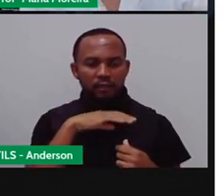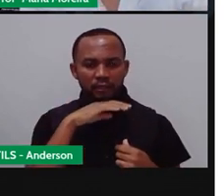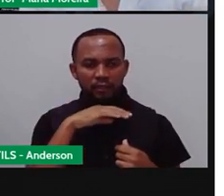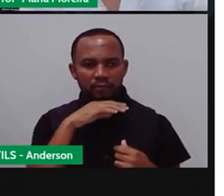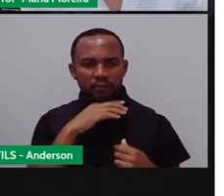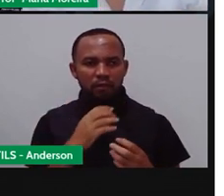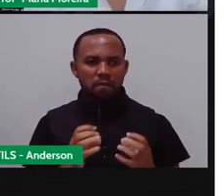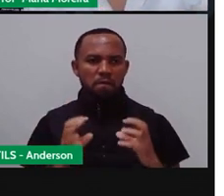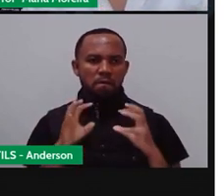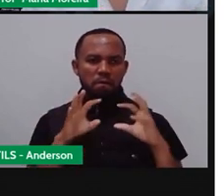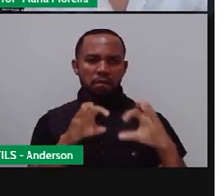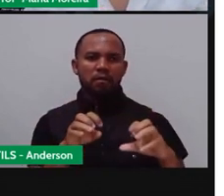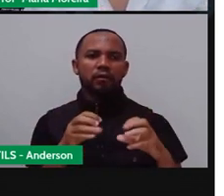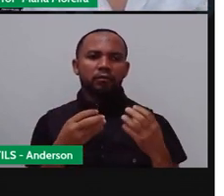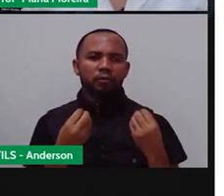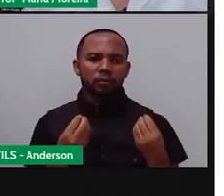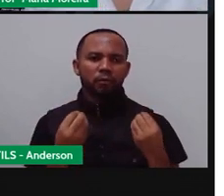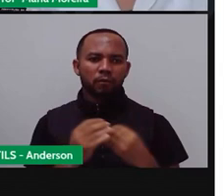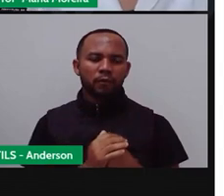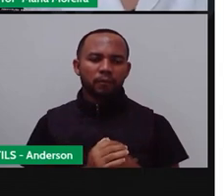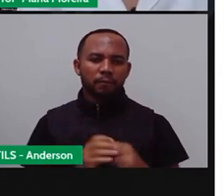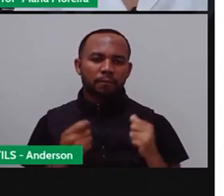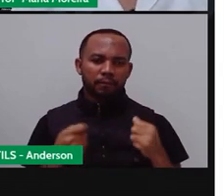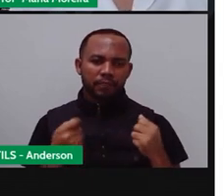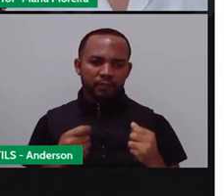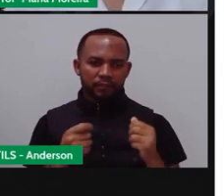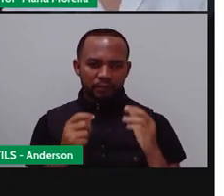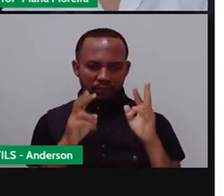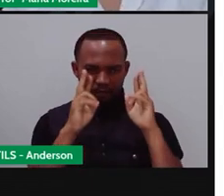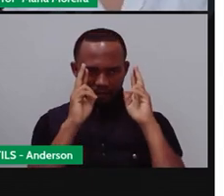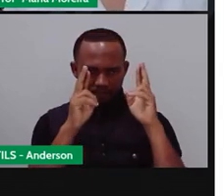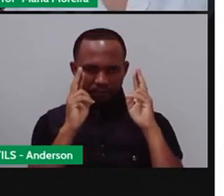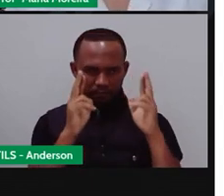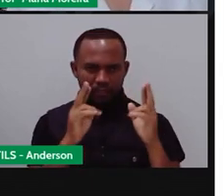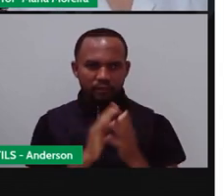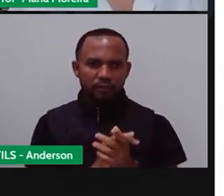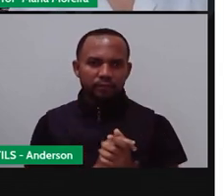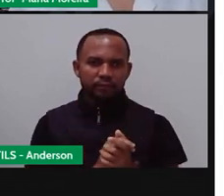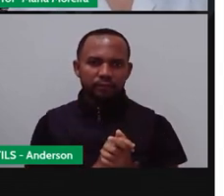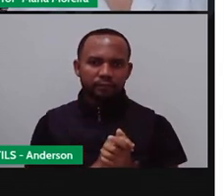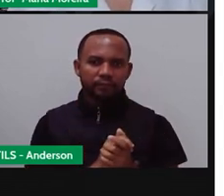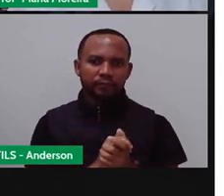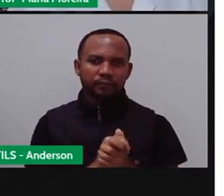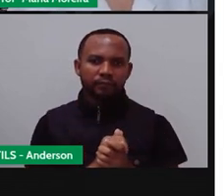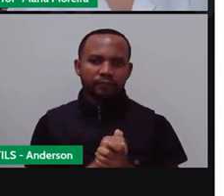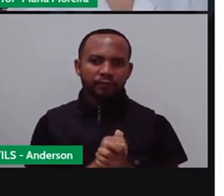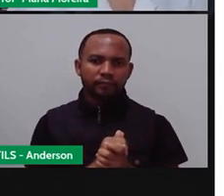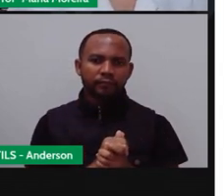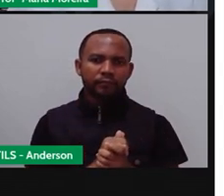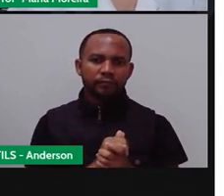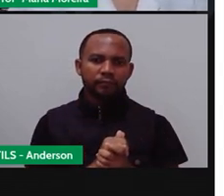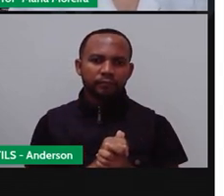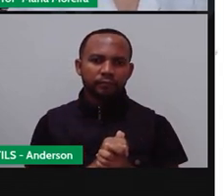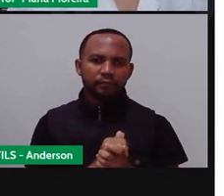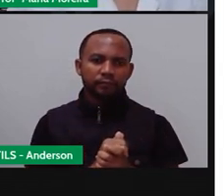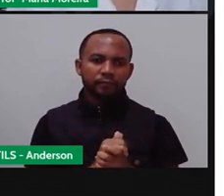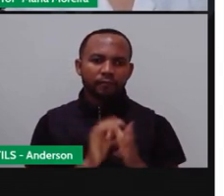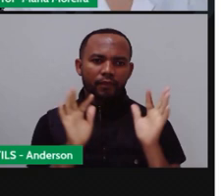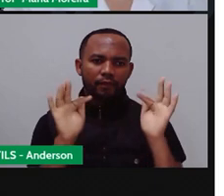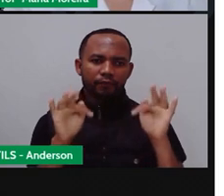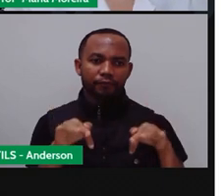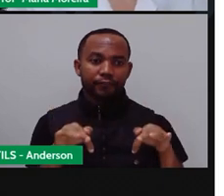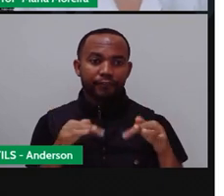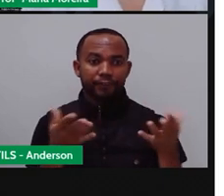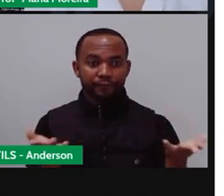E aí? Então, respeitar o animal, tá bom? E vamos ficando por